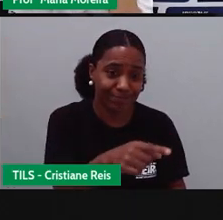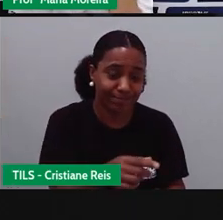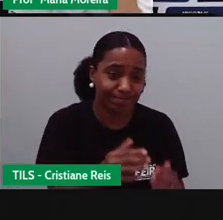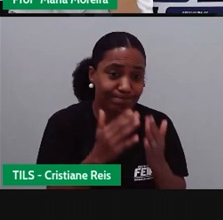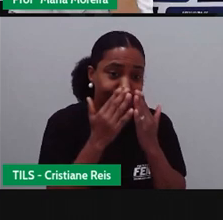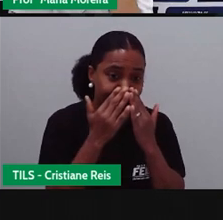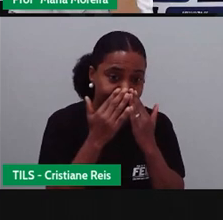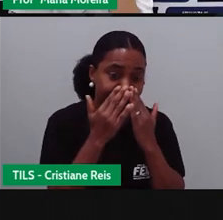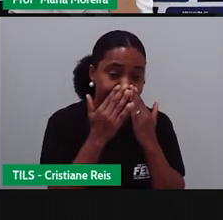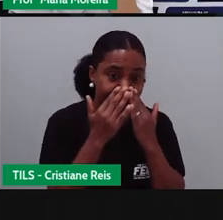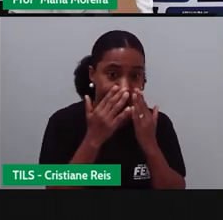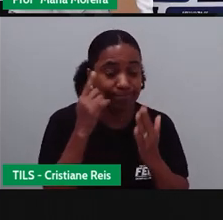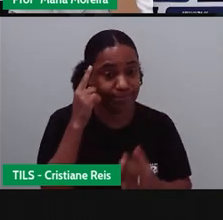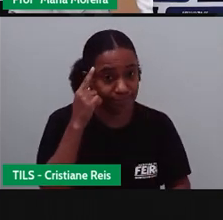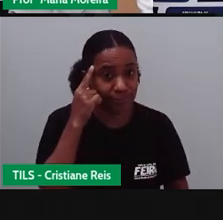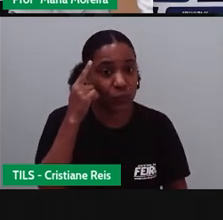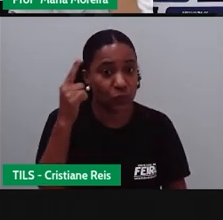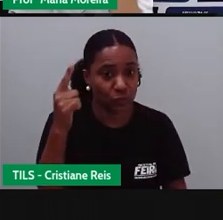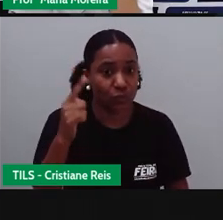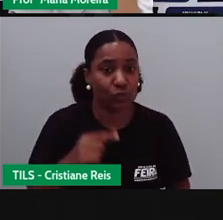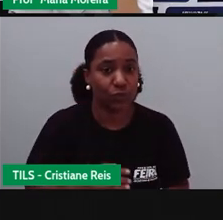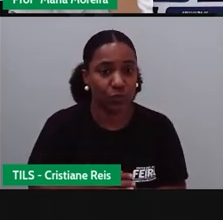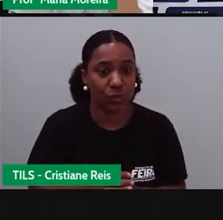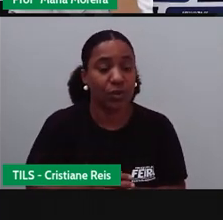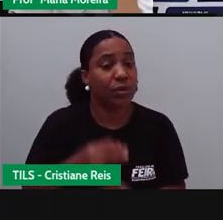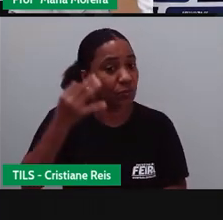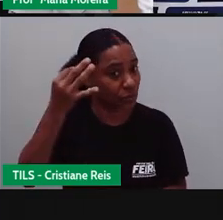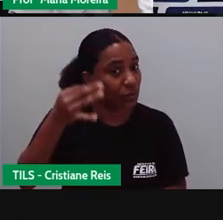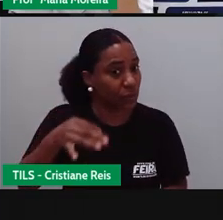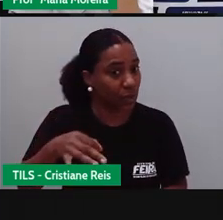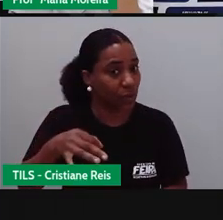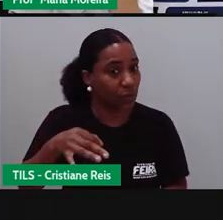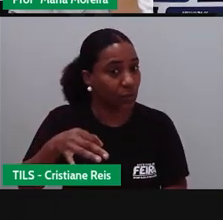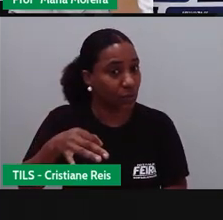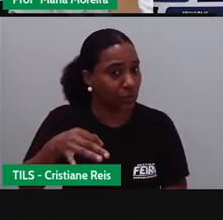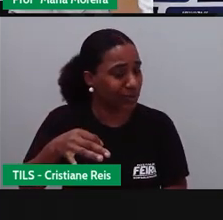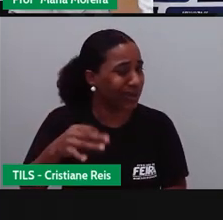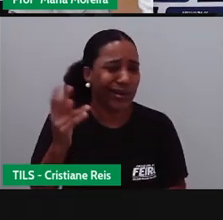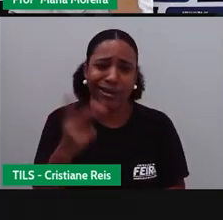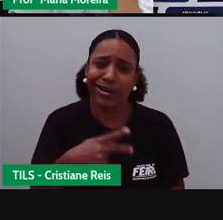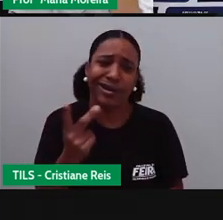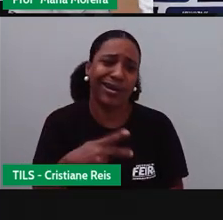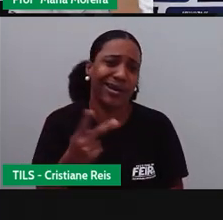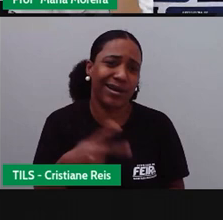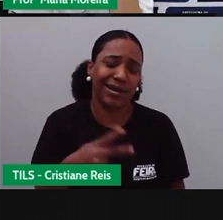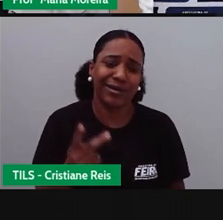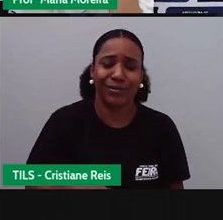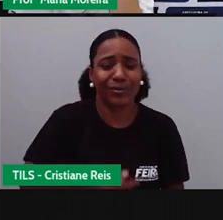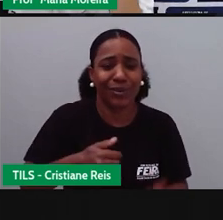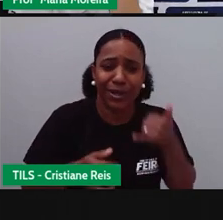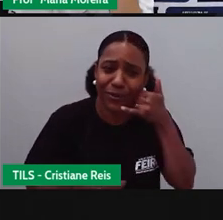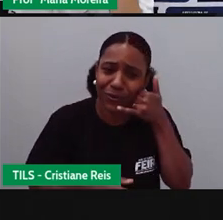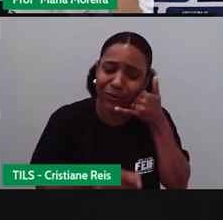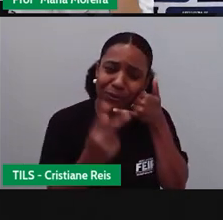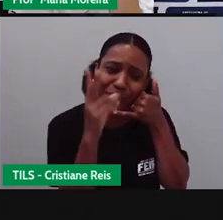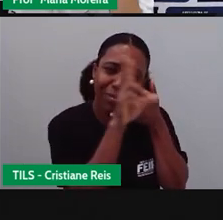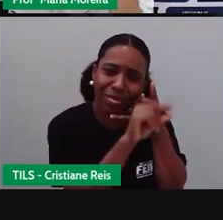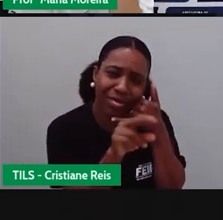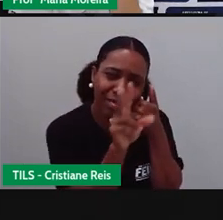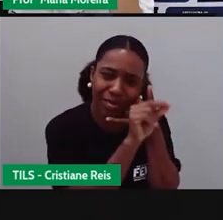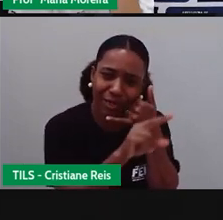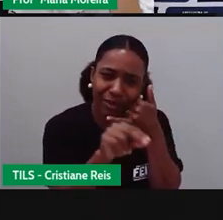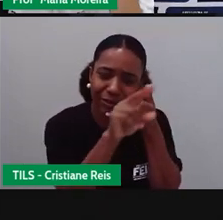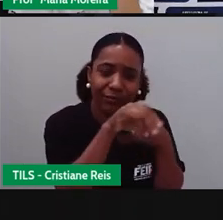Já pensaram nisso? Então, qual é o certo? Não passar trote para o SAMU. Não passar